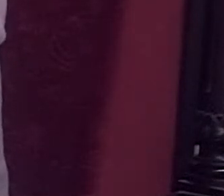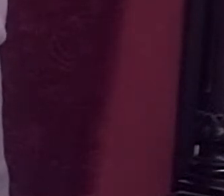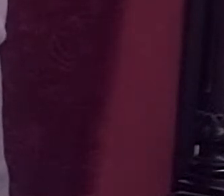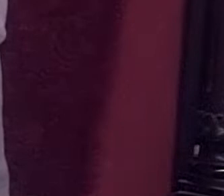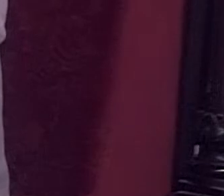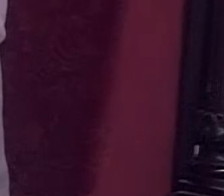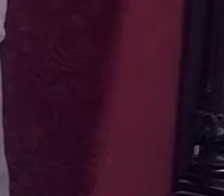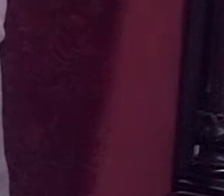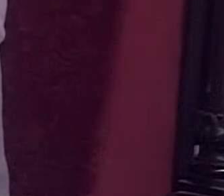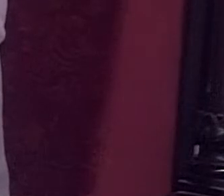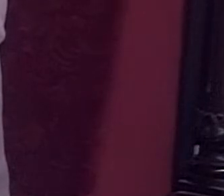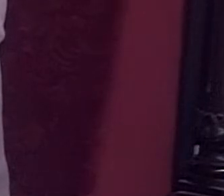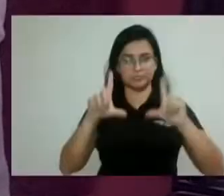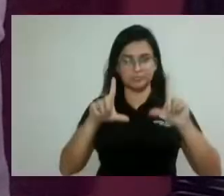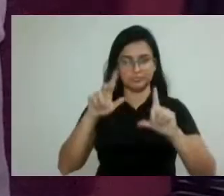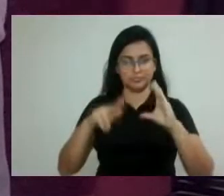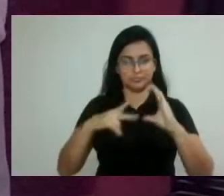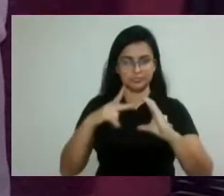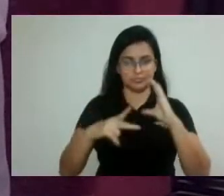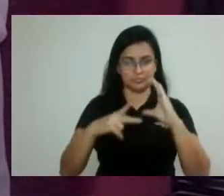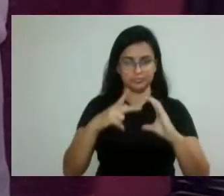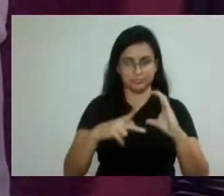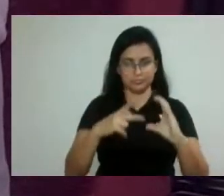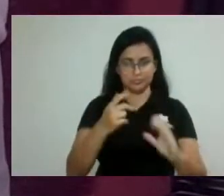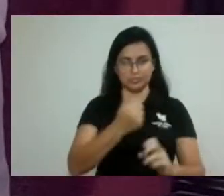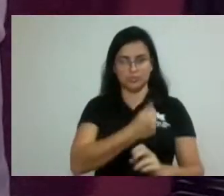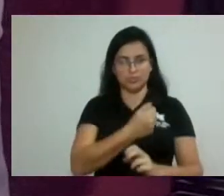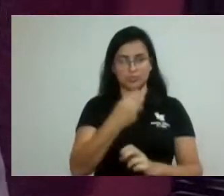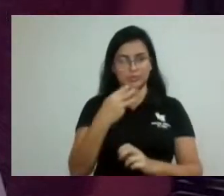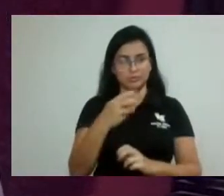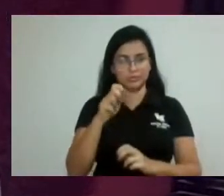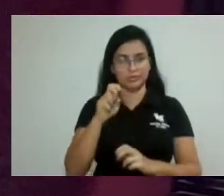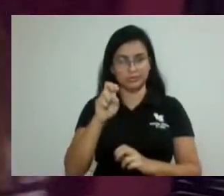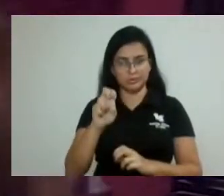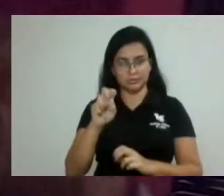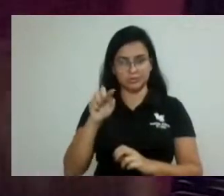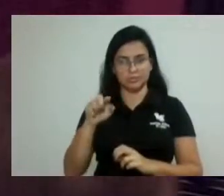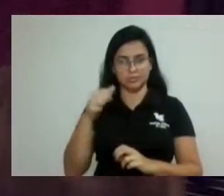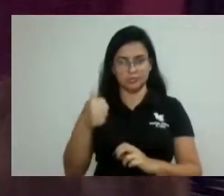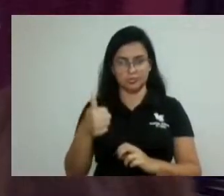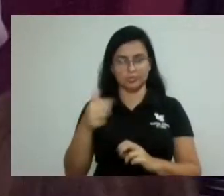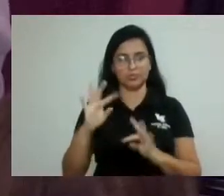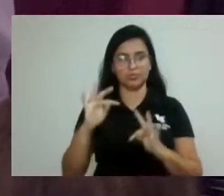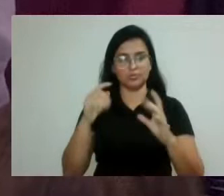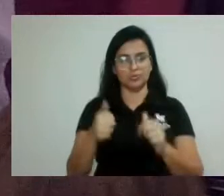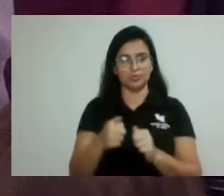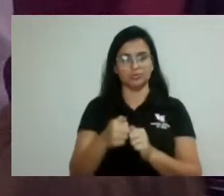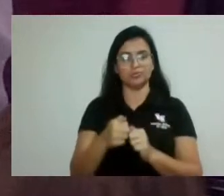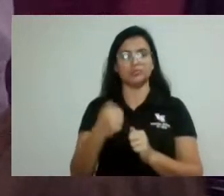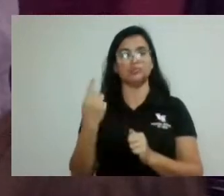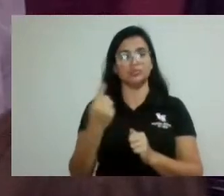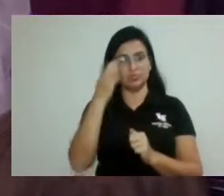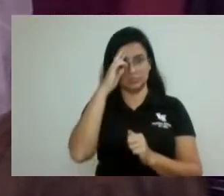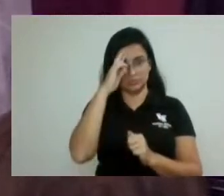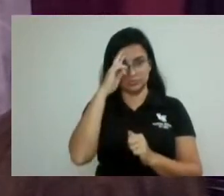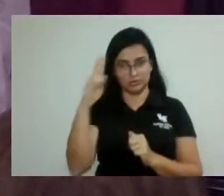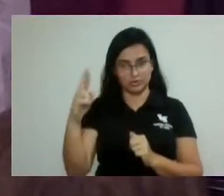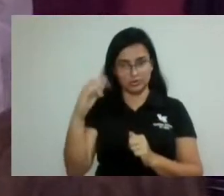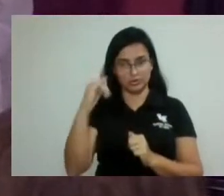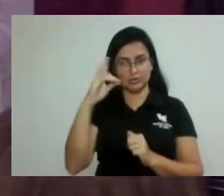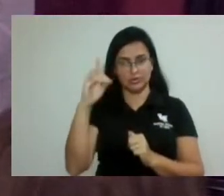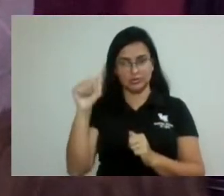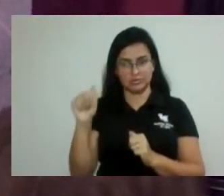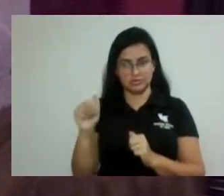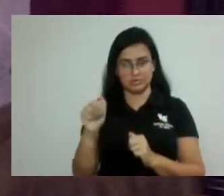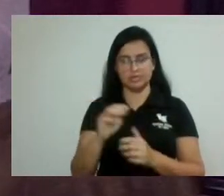canal 35.1, aos ouvintes da Rádio Câmara, nossa diretora, doutora Maria Aparecida Ponskal, ao